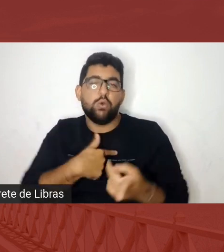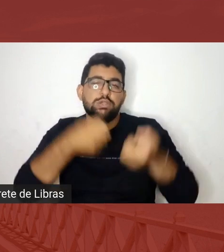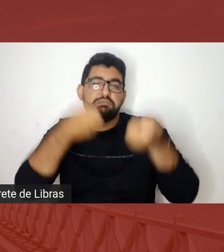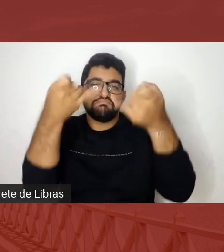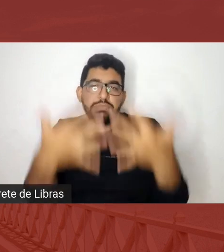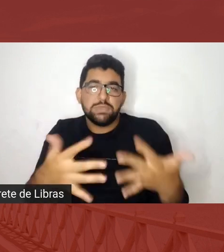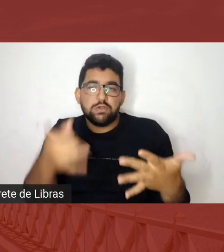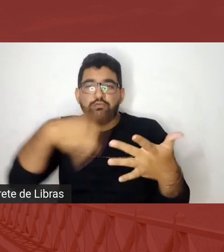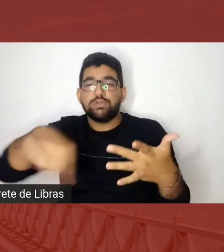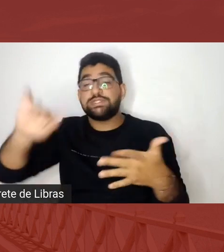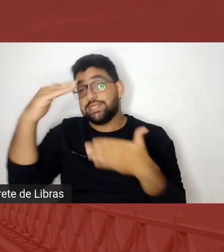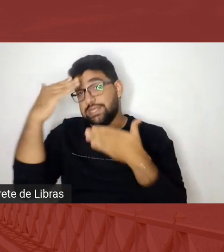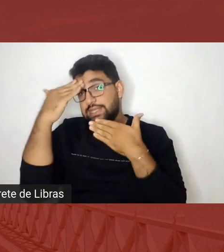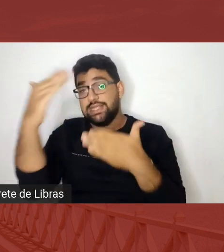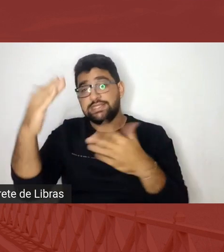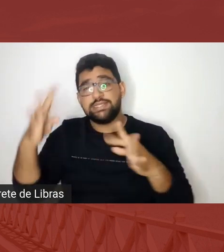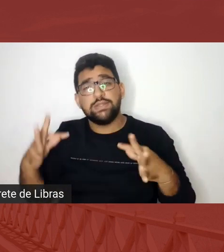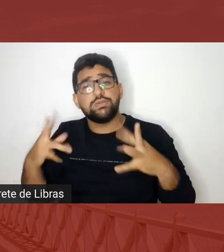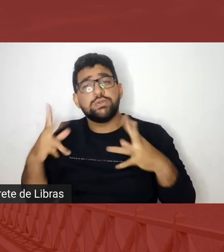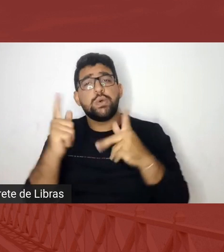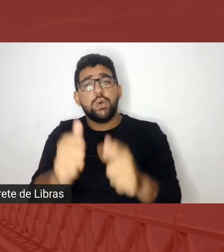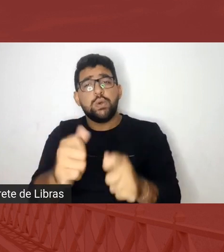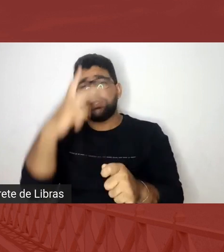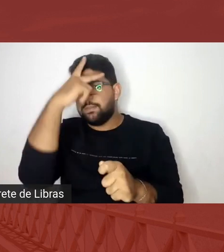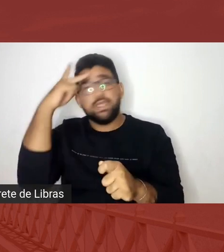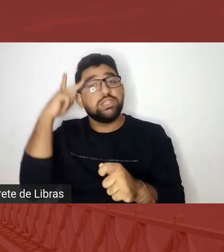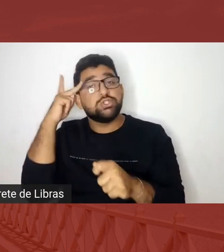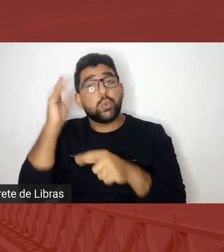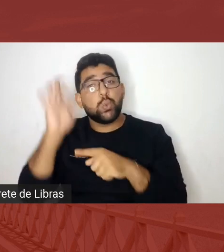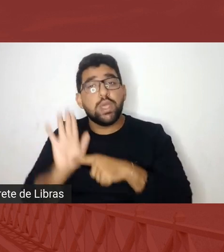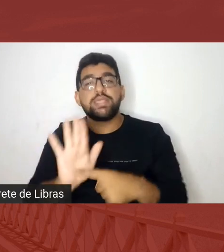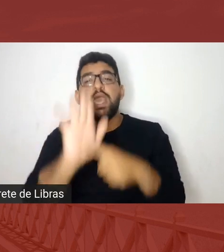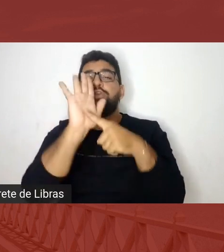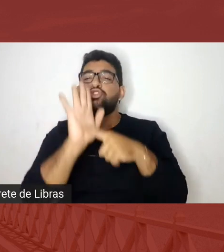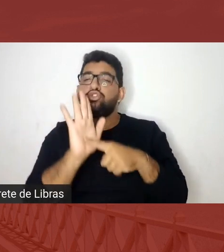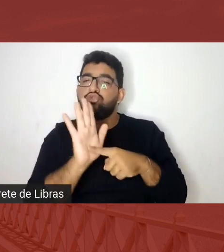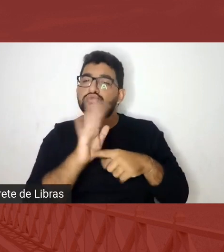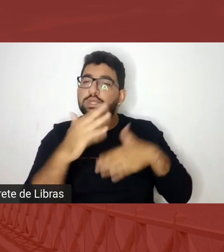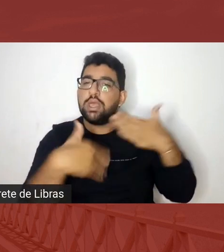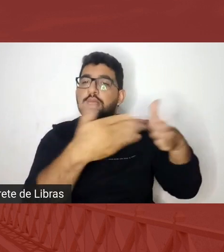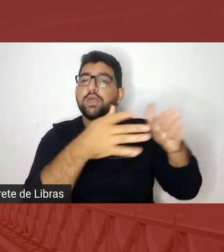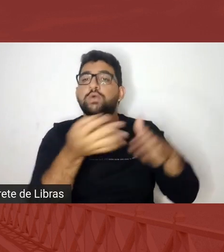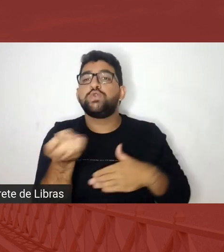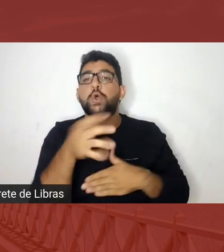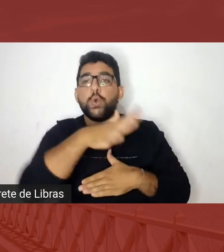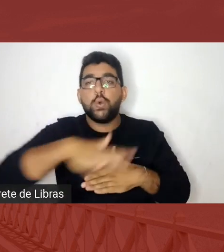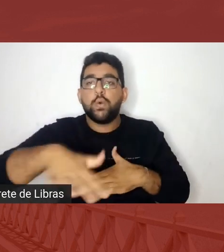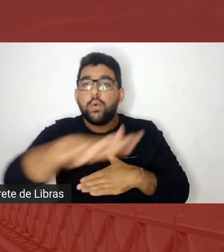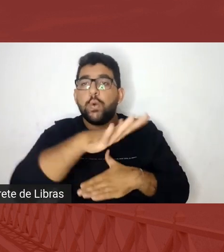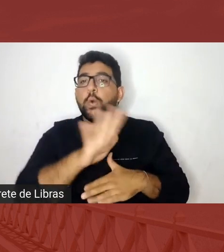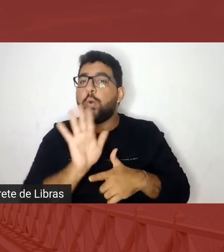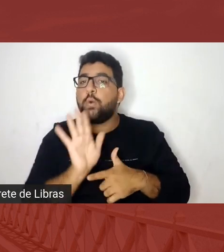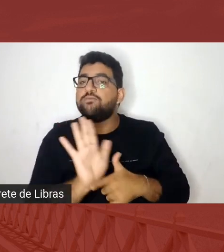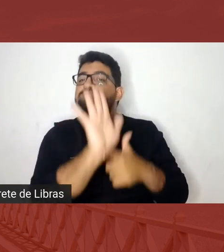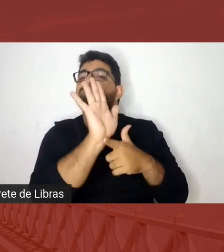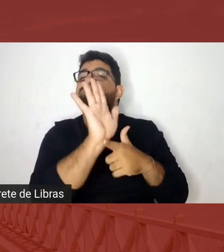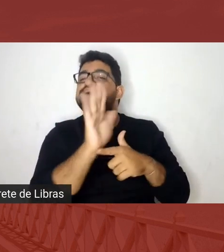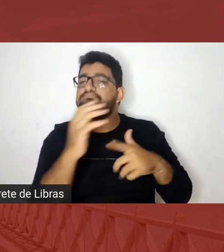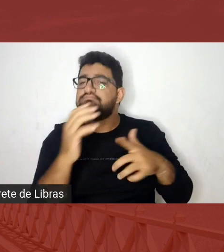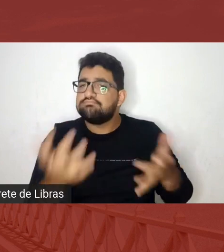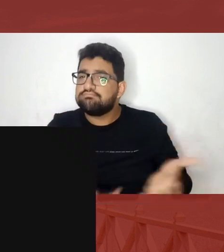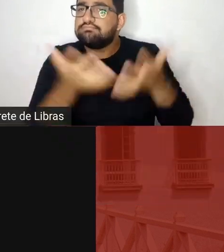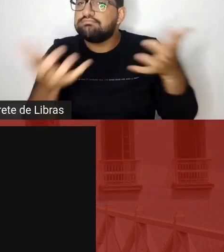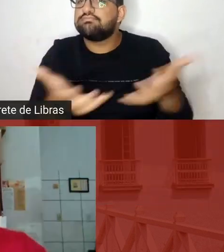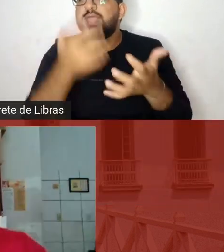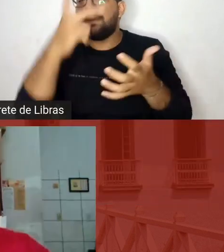agradecer a todas as pessoas que constroem esse espaço de potencialização de vozes pretas aqui em